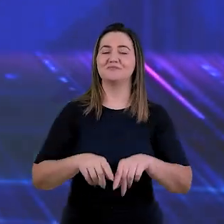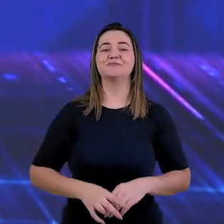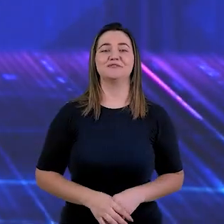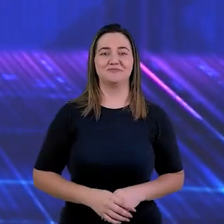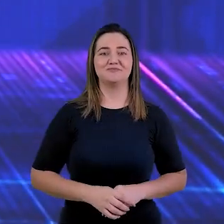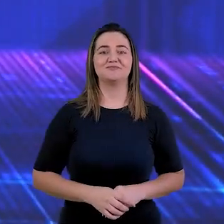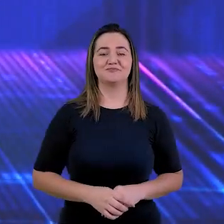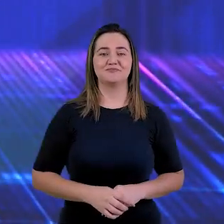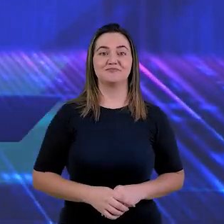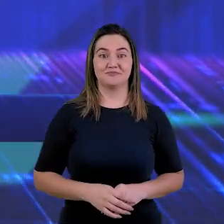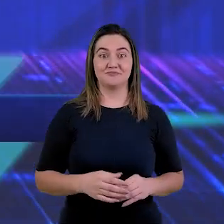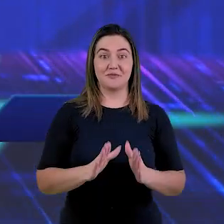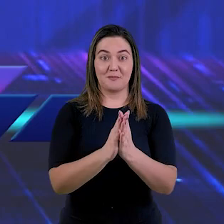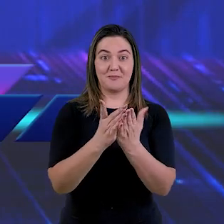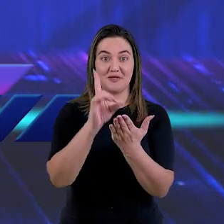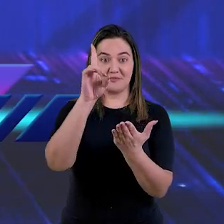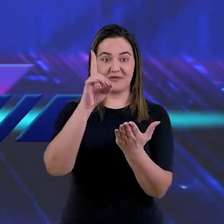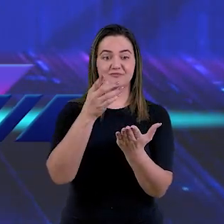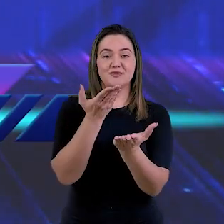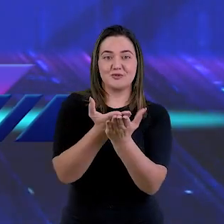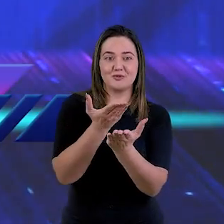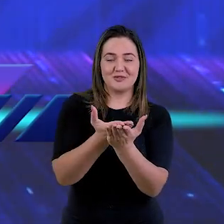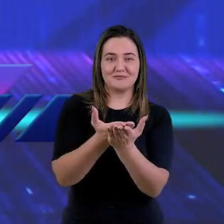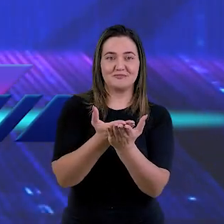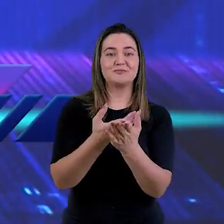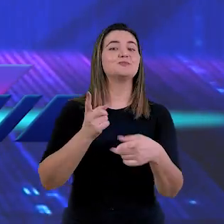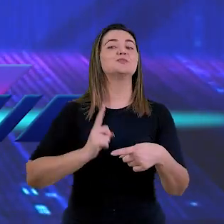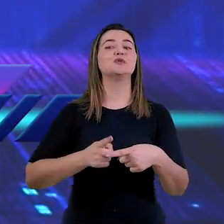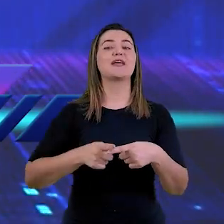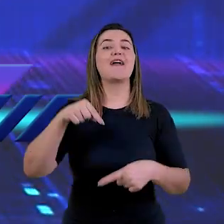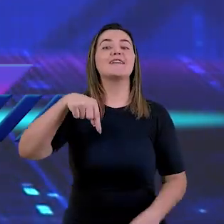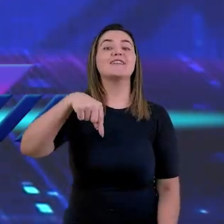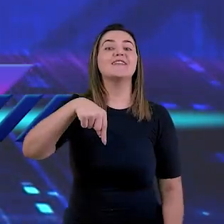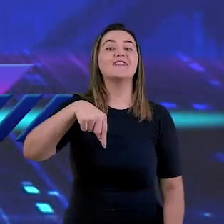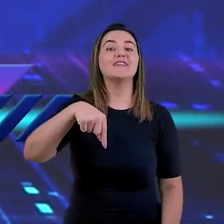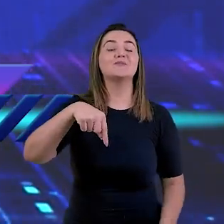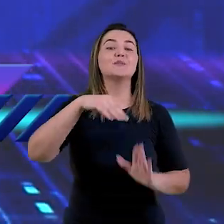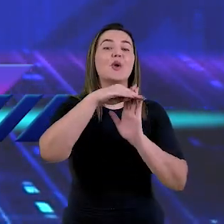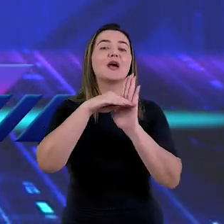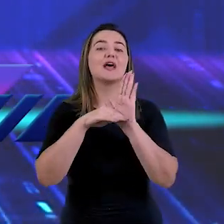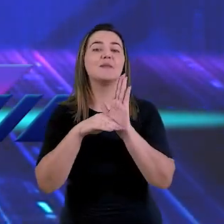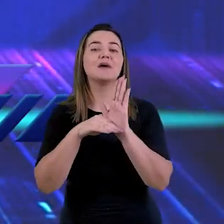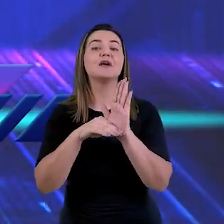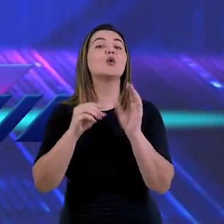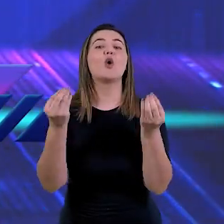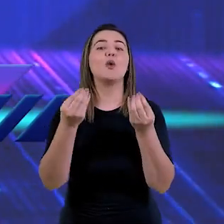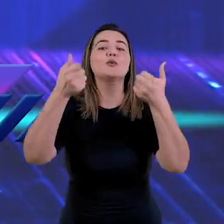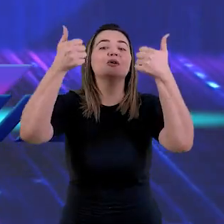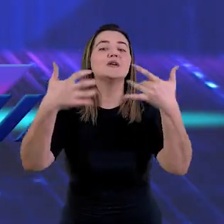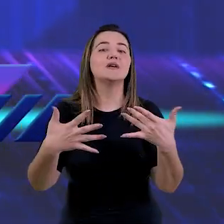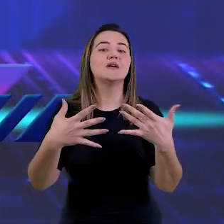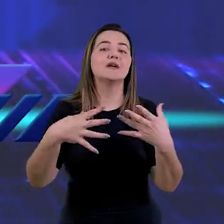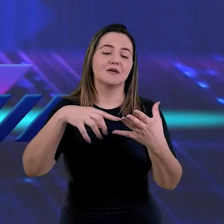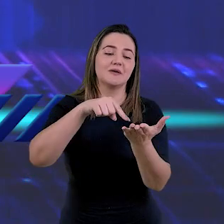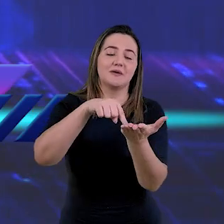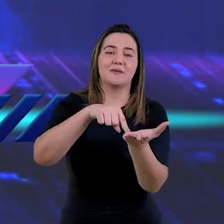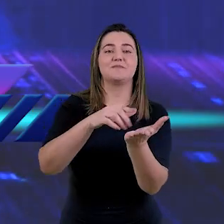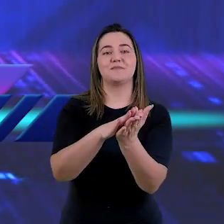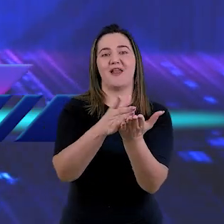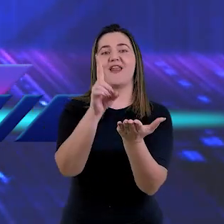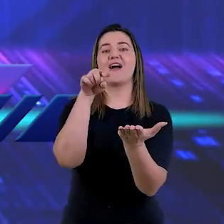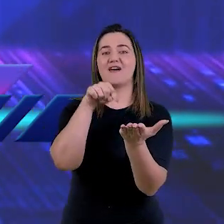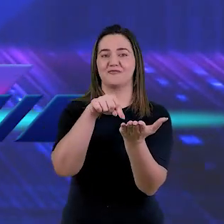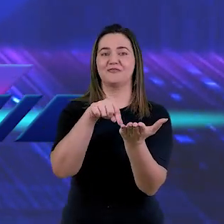vida também. Vamos pegar a Bíblia, estudar a Bíblia. Porque aqui no Arena do Futuro, tudo começa na Palavra.